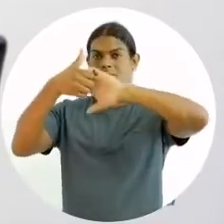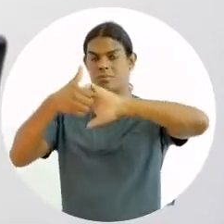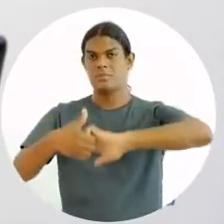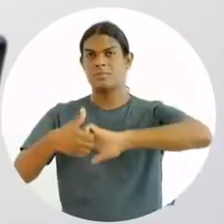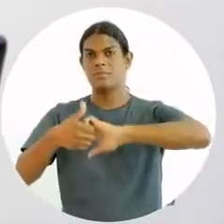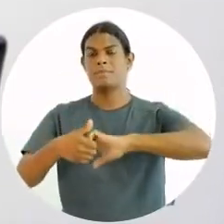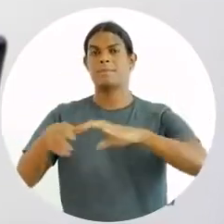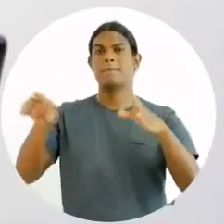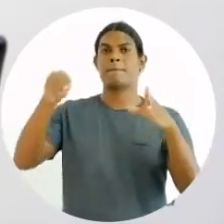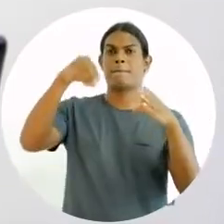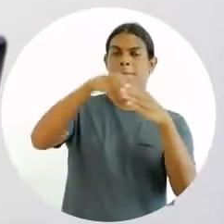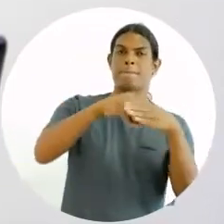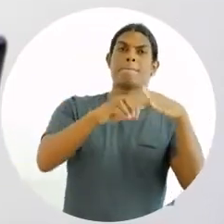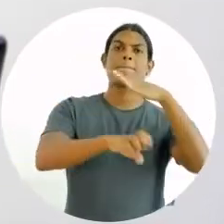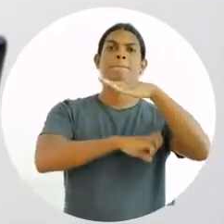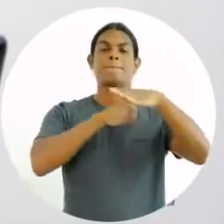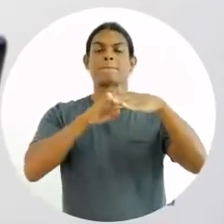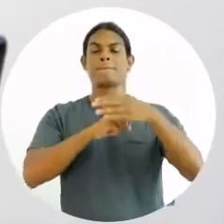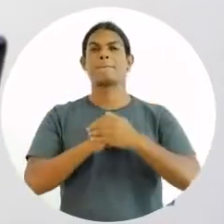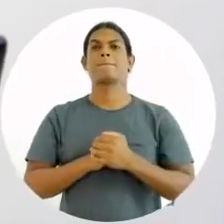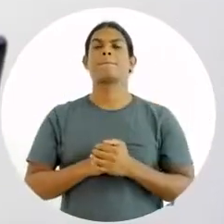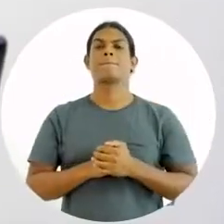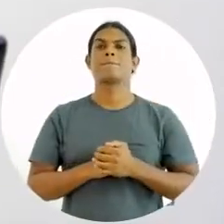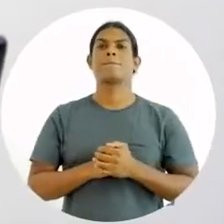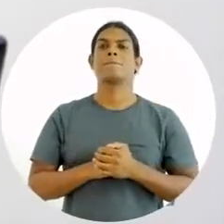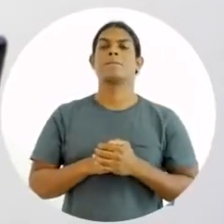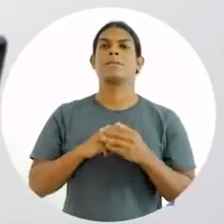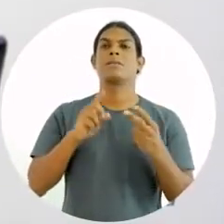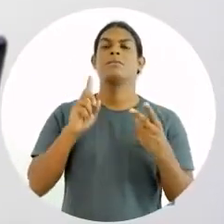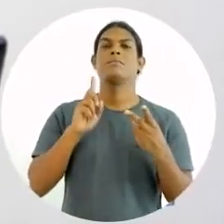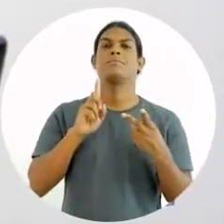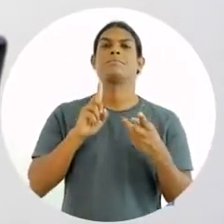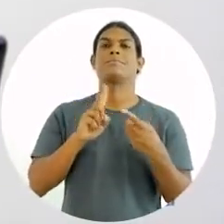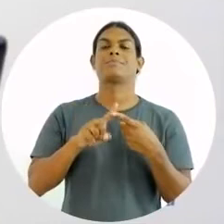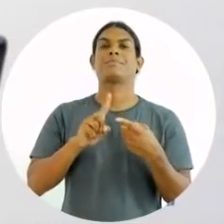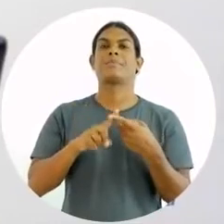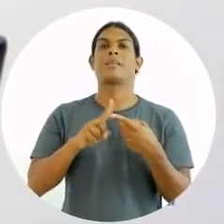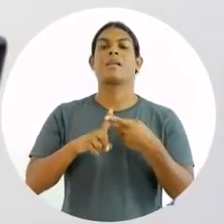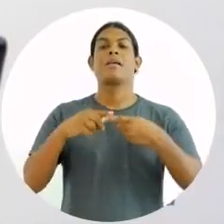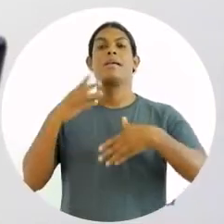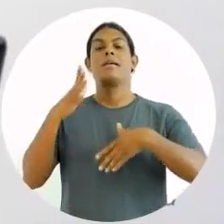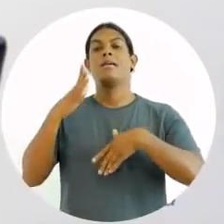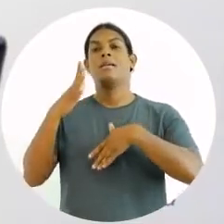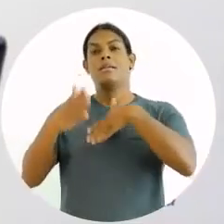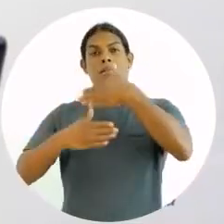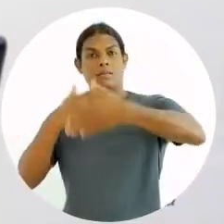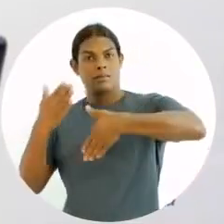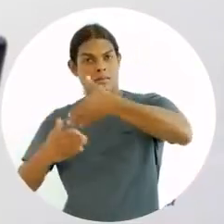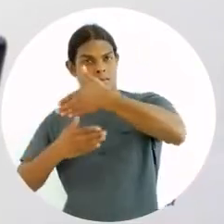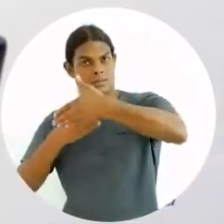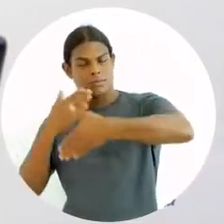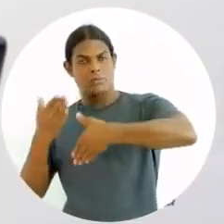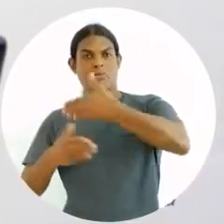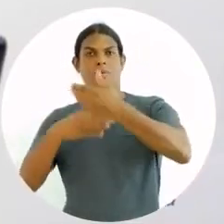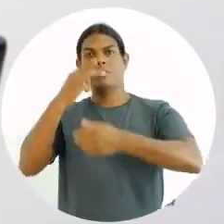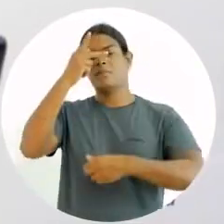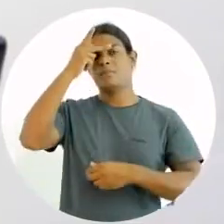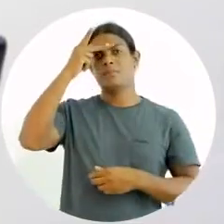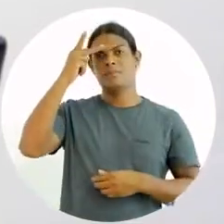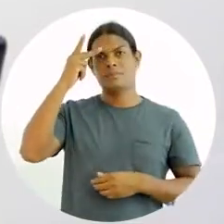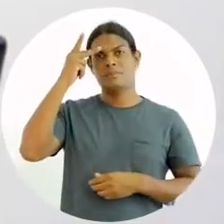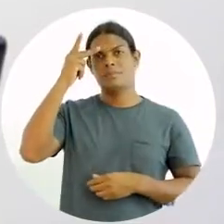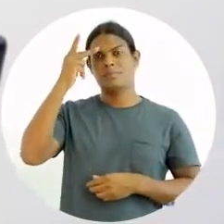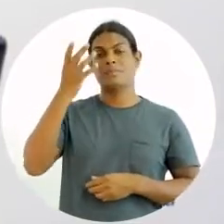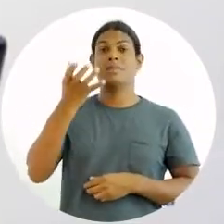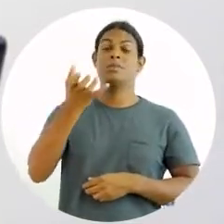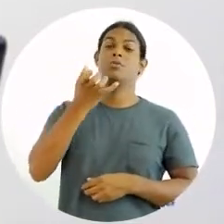Outro exemplo de processo, o processo de desenvolver pessoas. Esse eu acho mais fácil. Se eu quero desenvolver